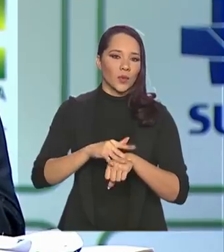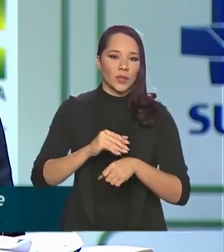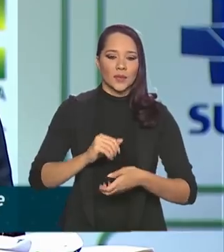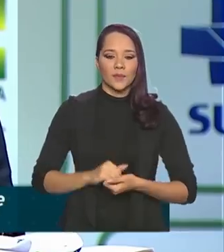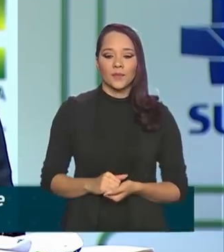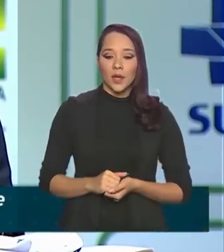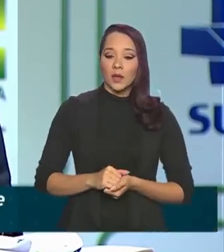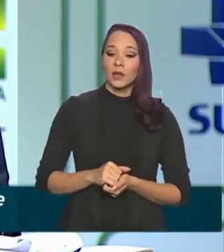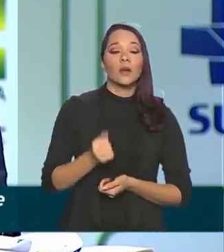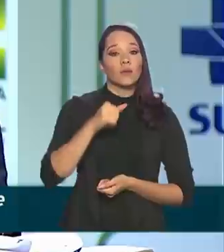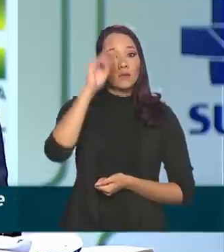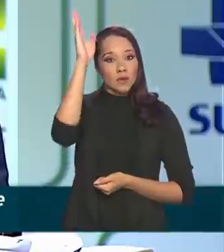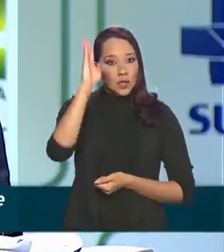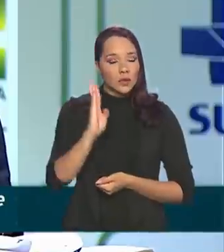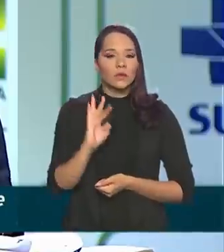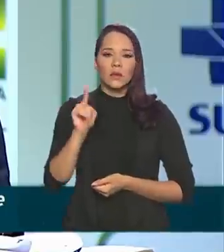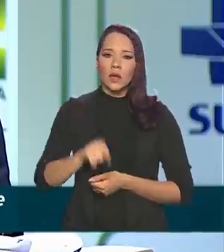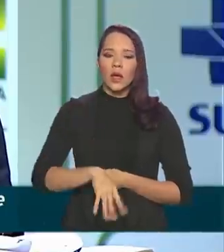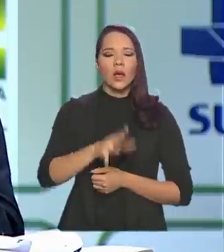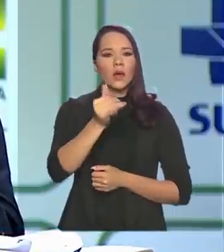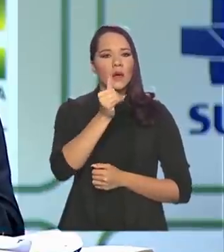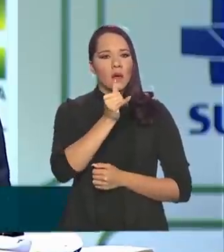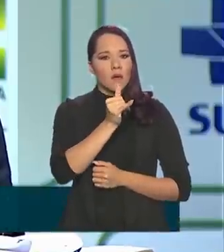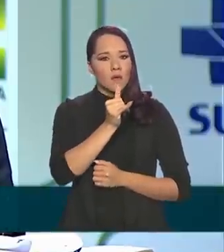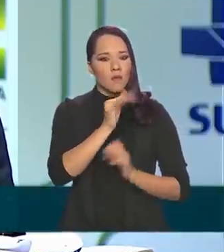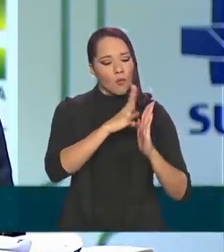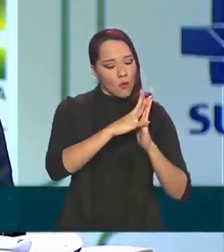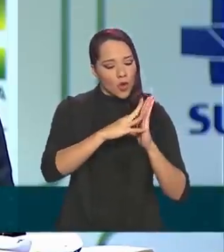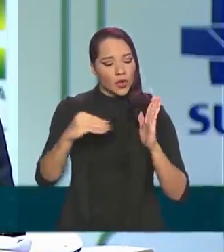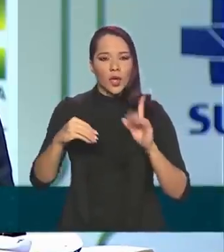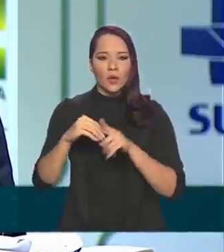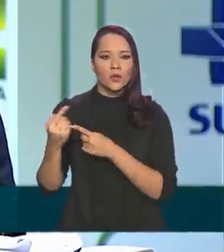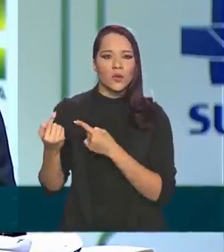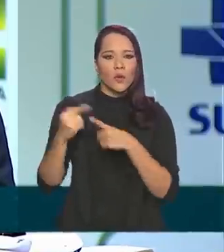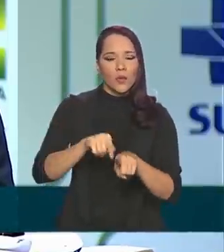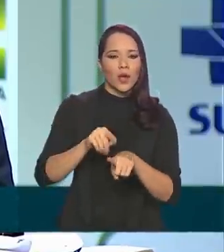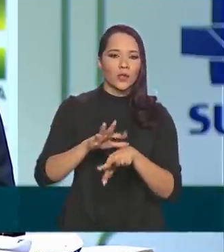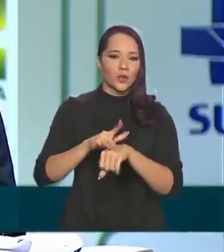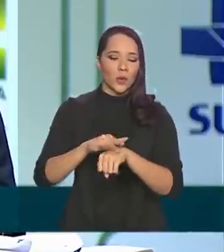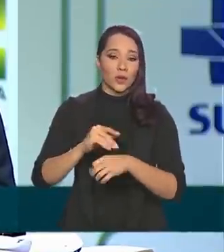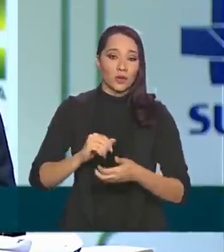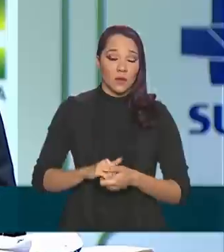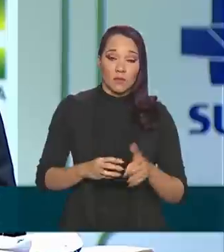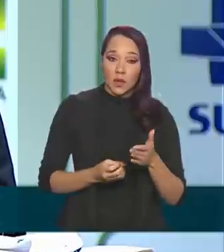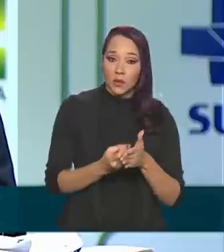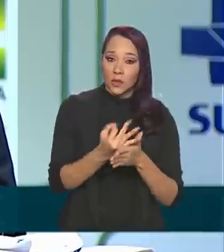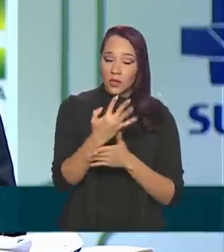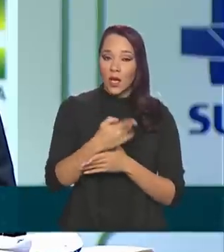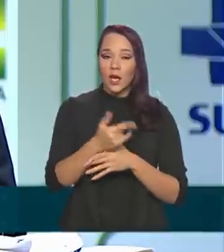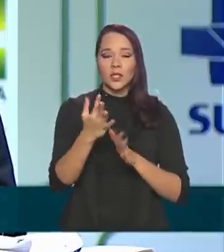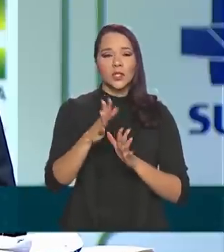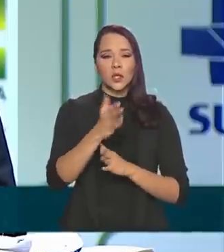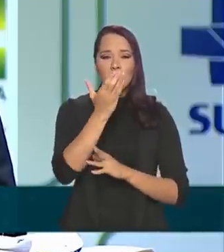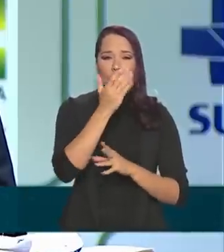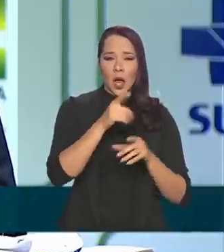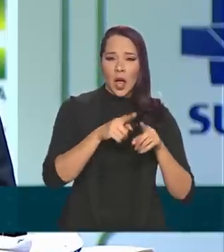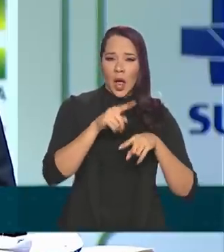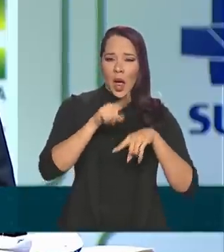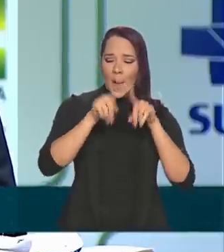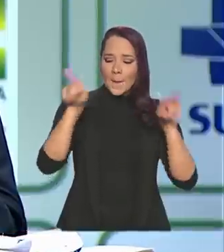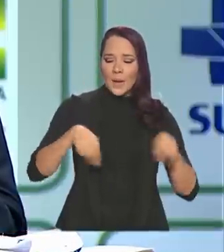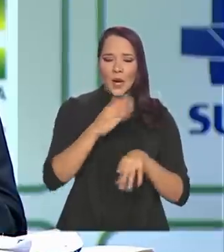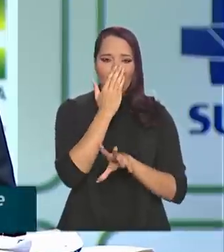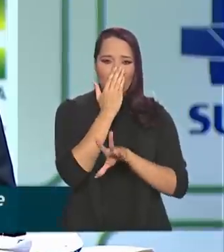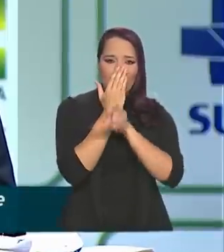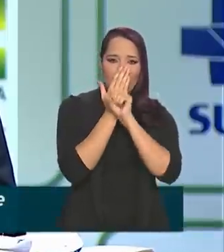O país é um grande exemplo de combate no mundo à doença, pela quantidade de aparelhos de respiradores que foram